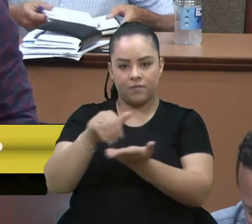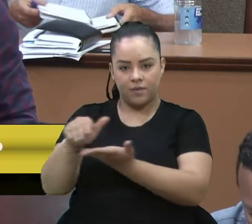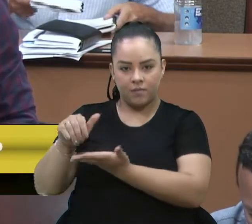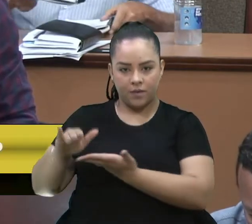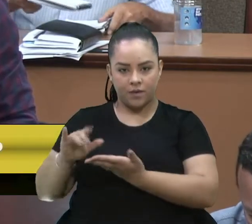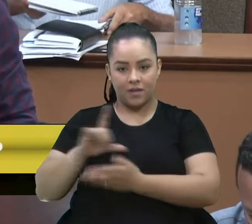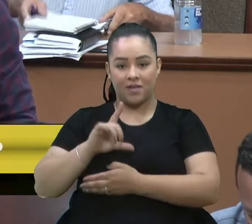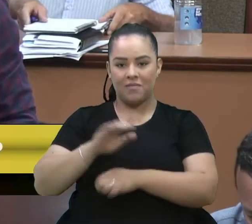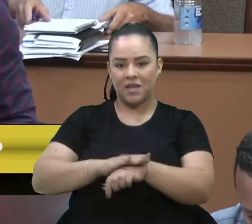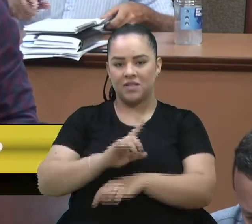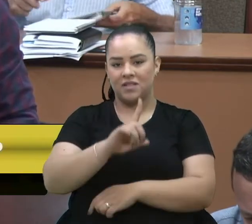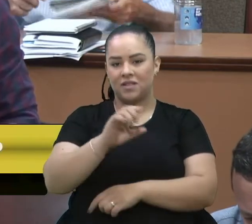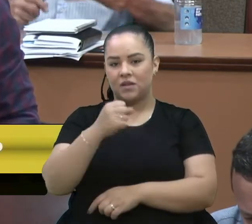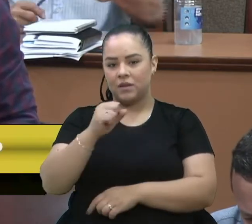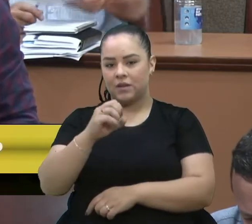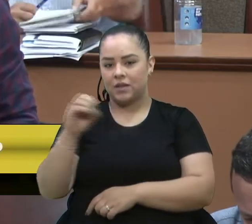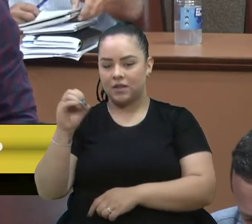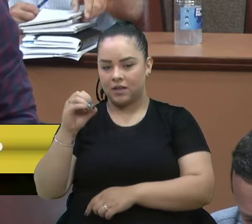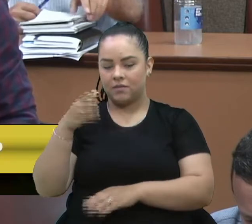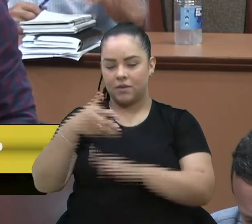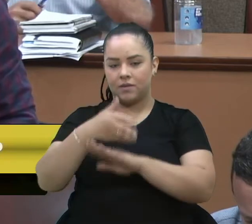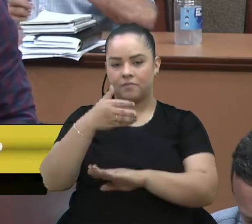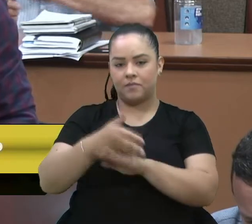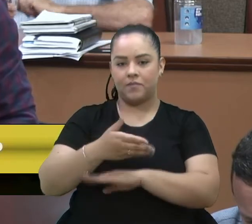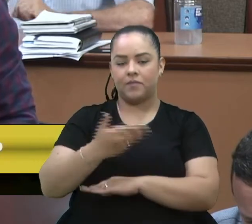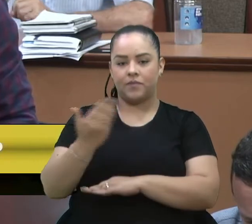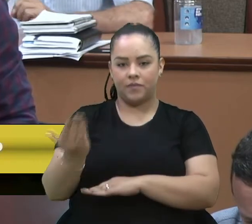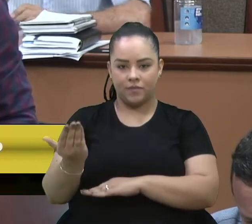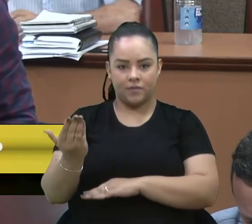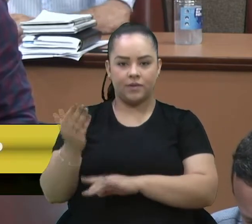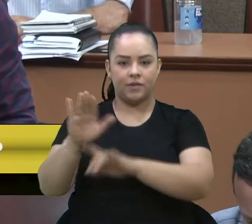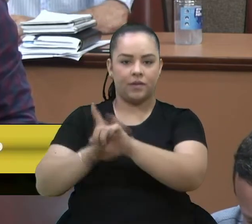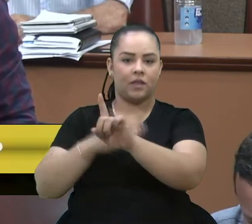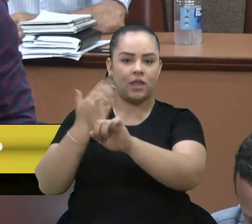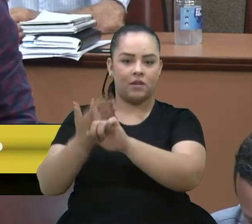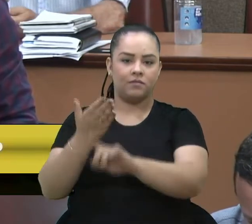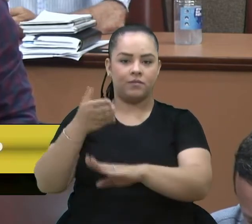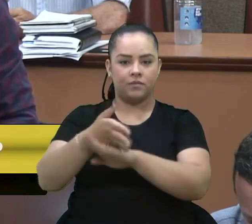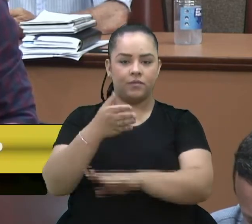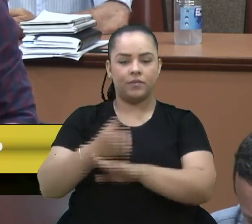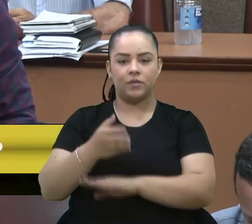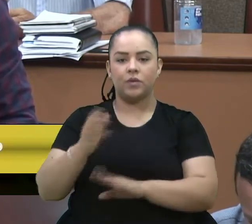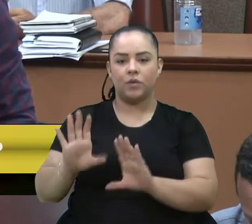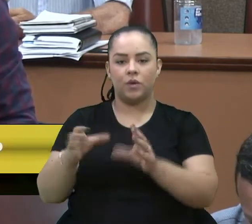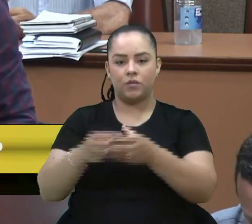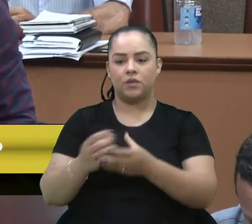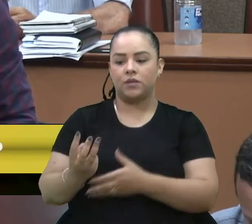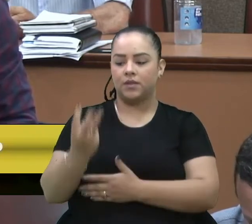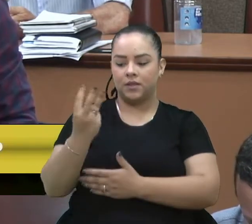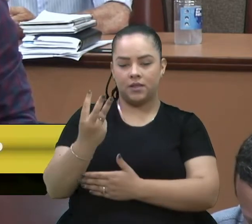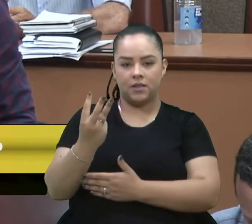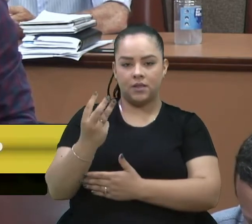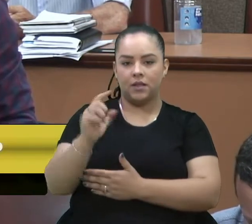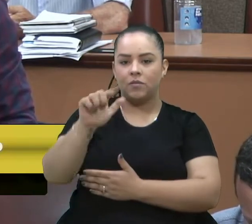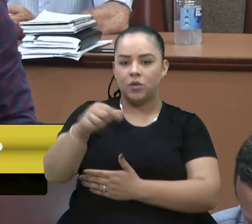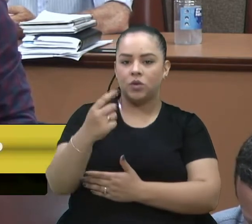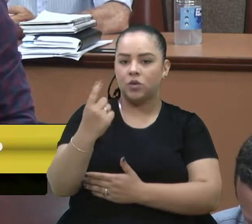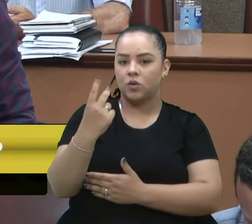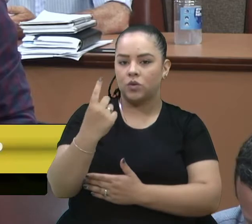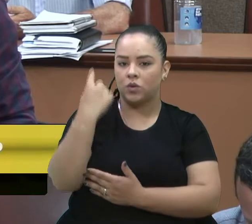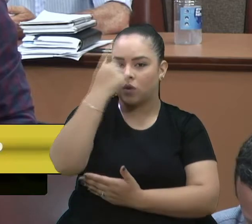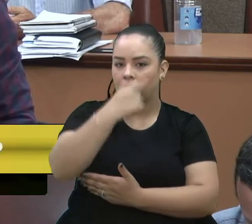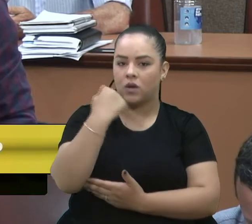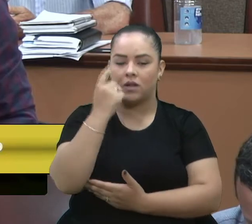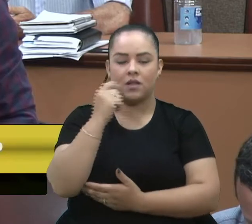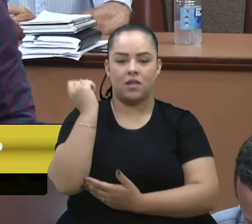de 180 participantes. O homenageado integrou o grupo dos 13 laçadores, que depois de 12 horas laçando